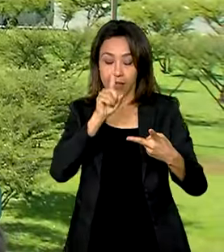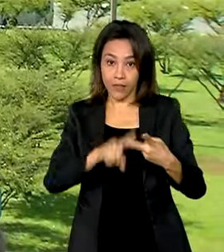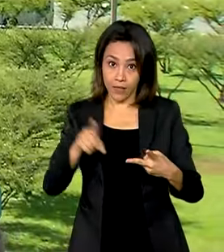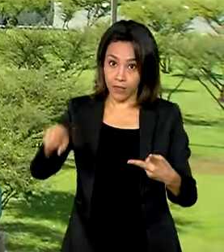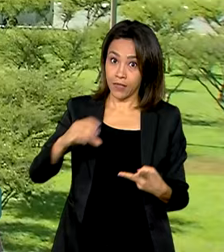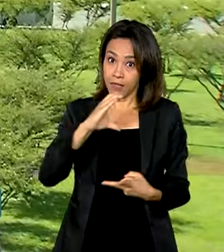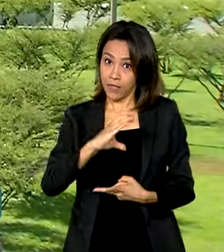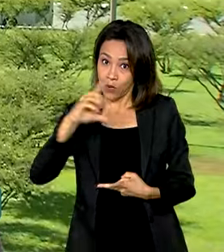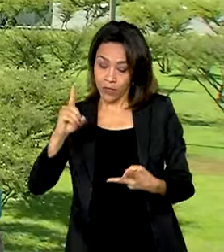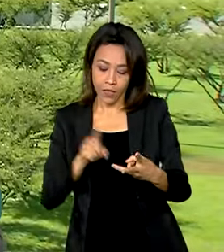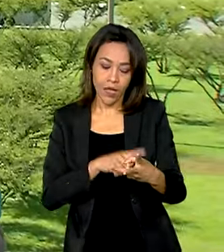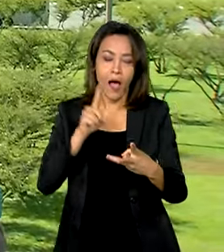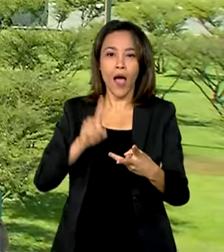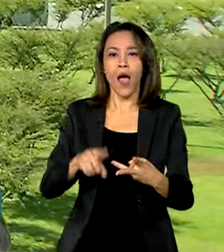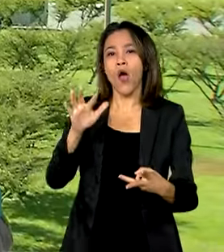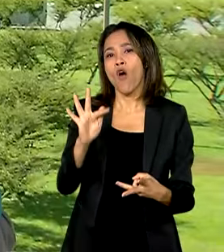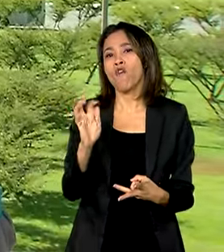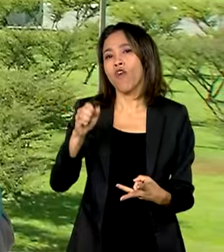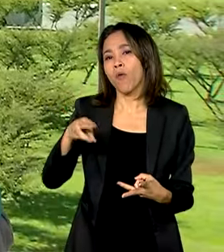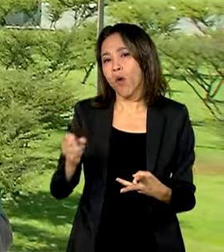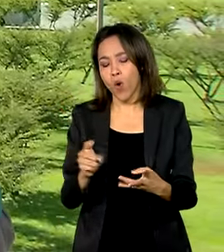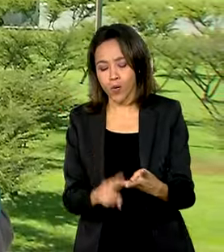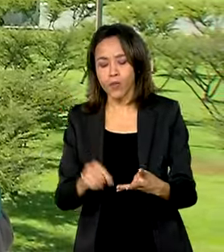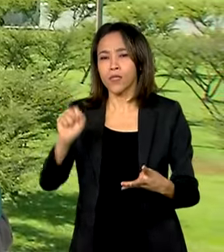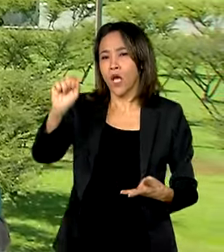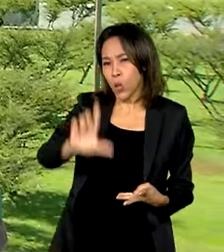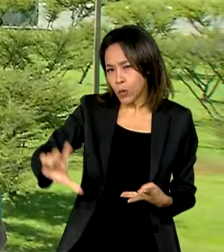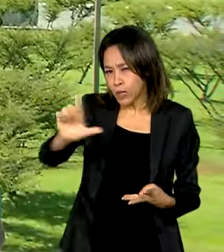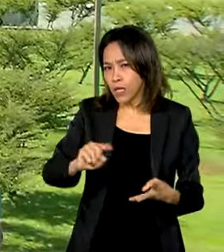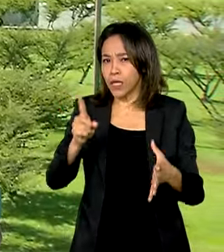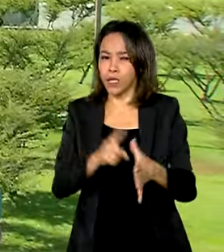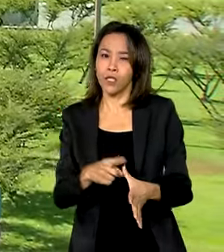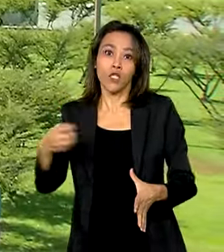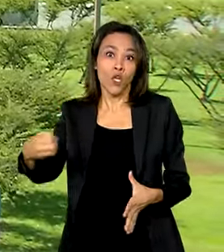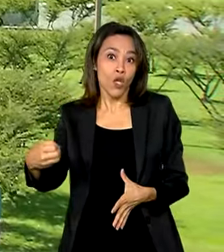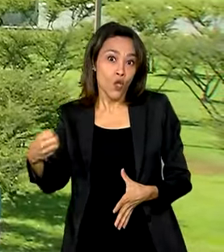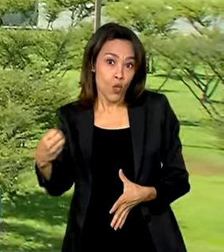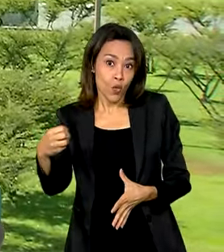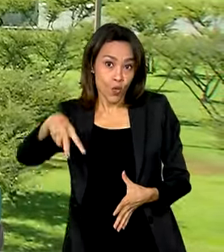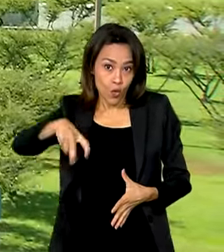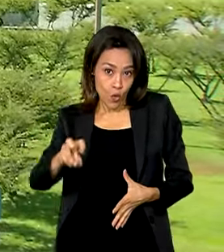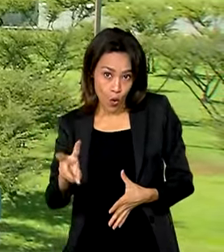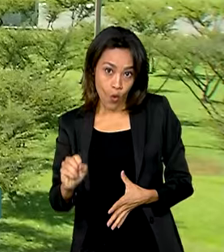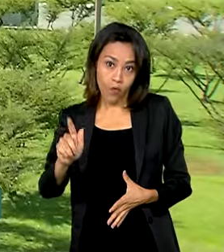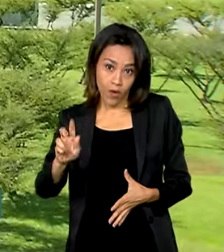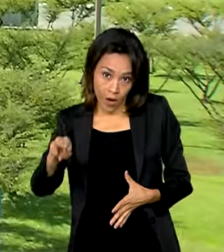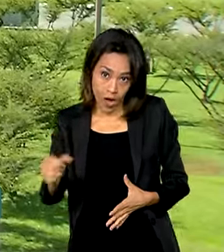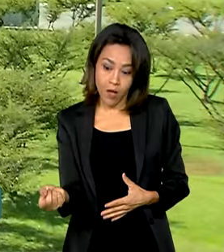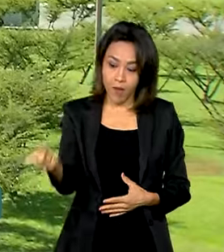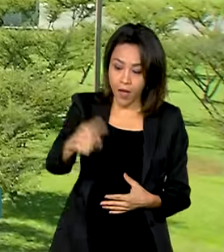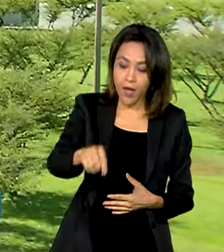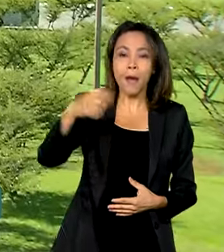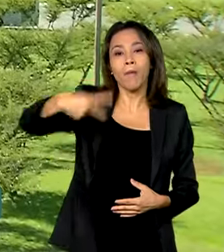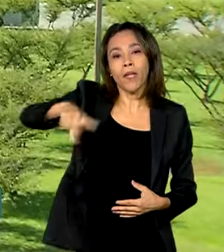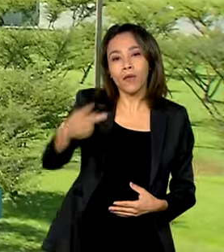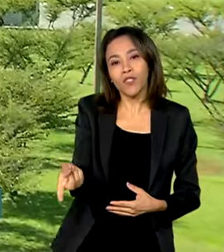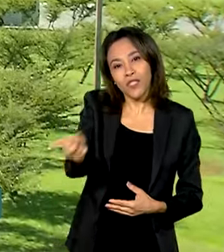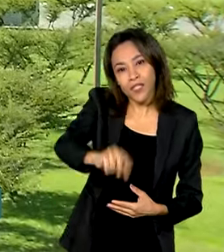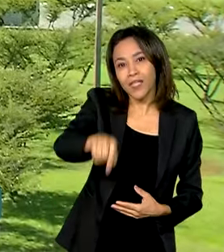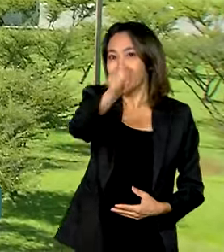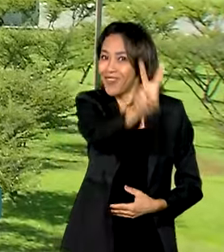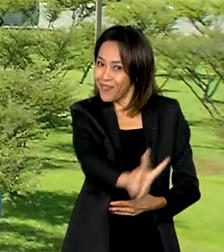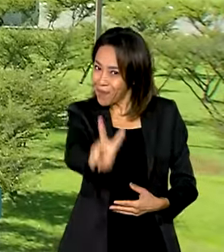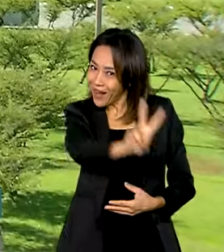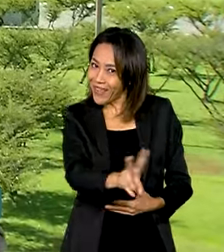Ocidental, Formosa, Lusiana, também Novo Gama, Santo Antônio do Descoberto, Planaltina e Valparaíso do